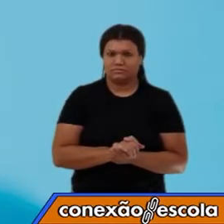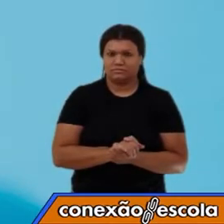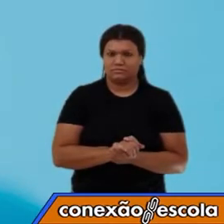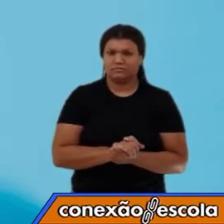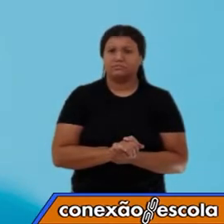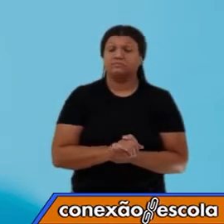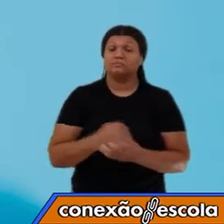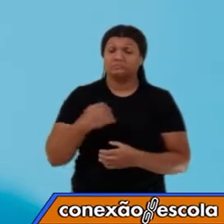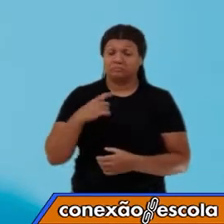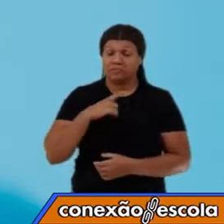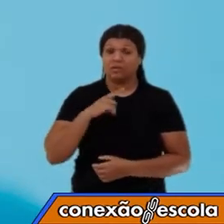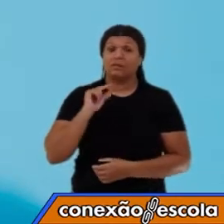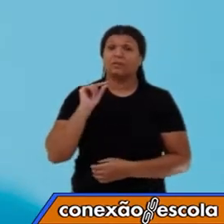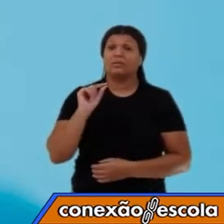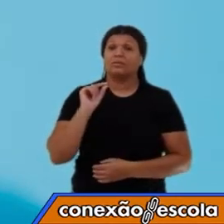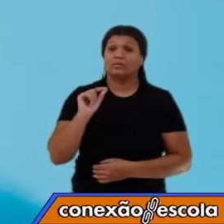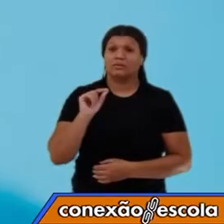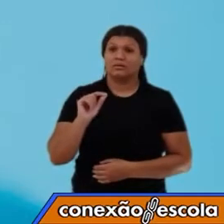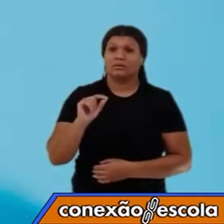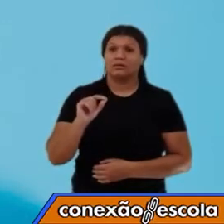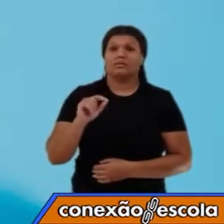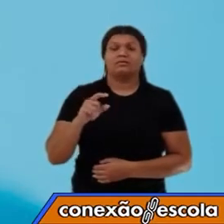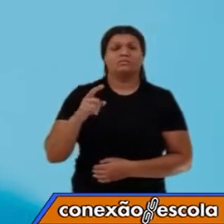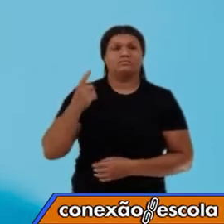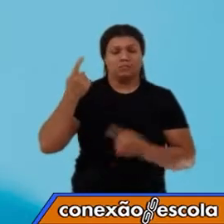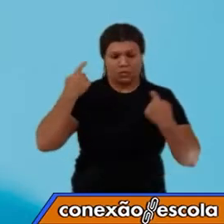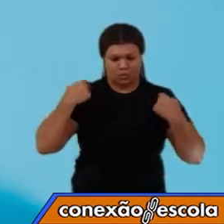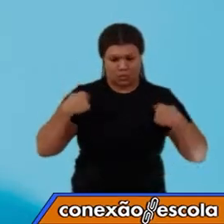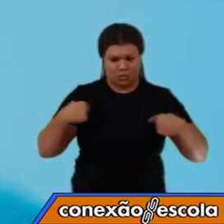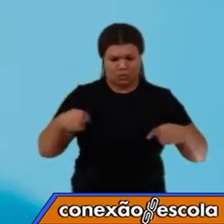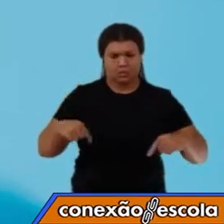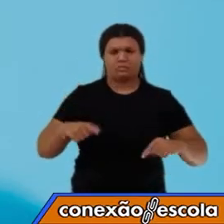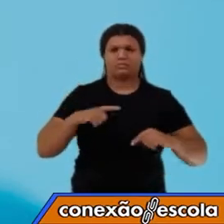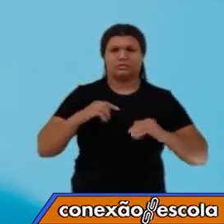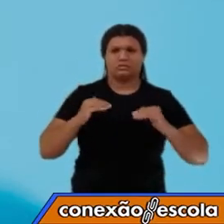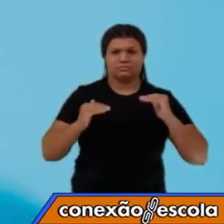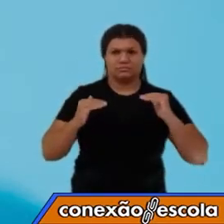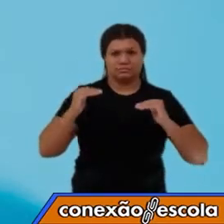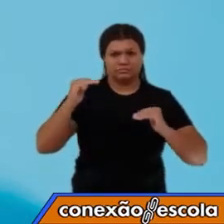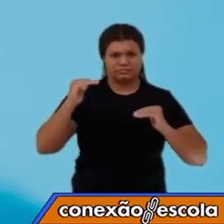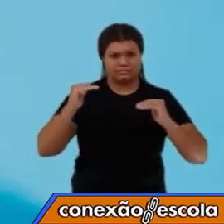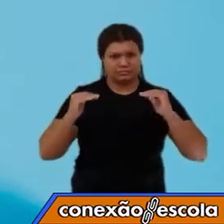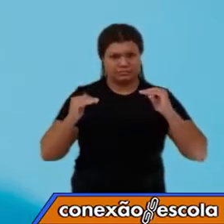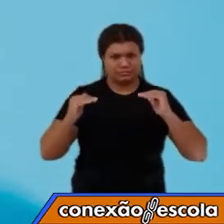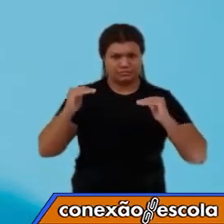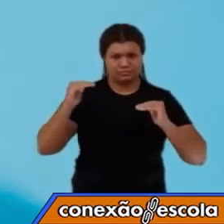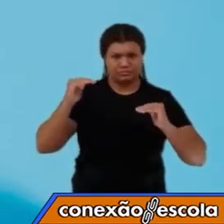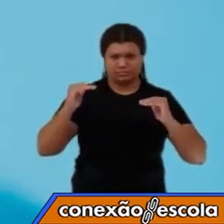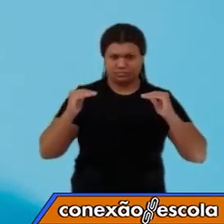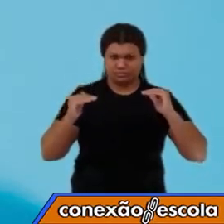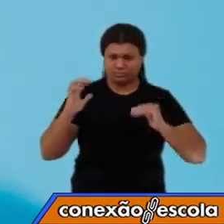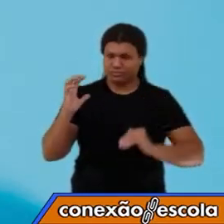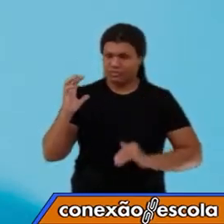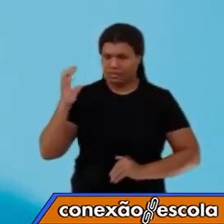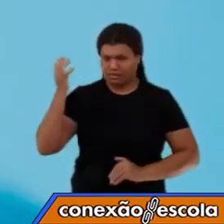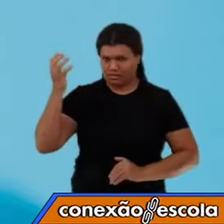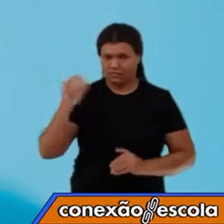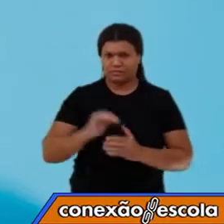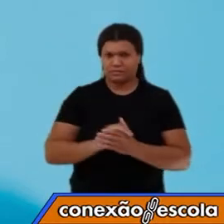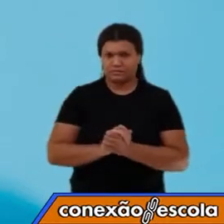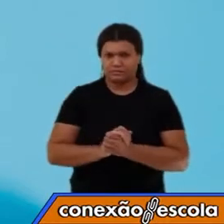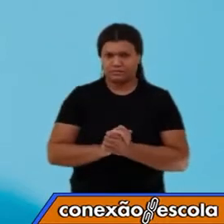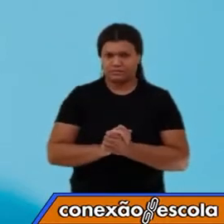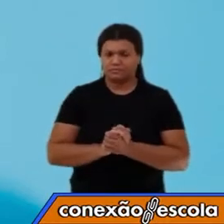nós temos, então, os corpos em equilíbrio. Nós dizemos, né, equilíbrio térmico. Eu vou